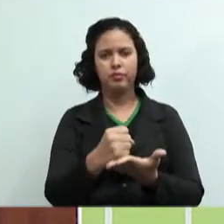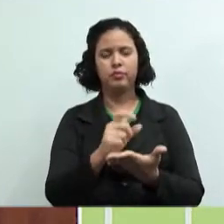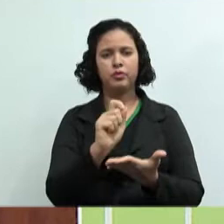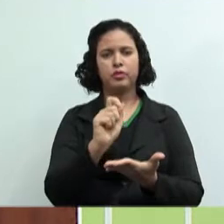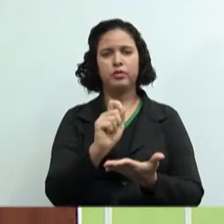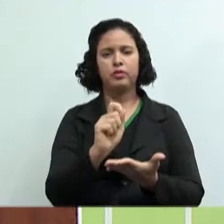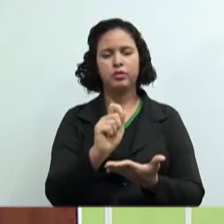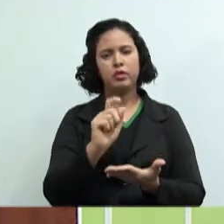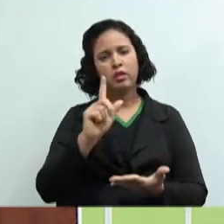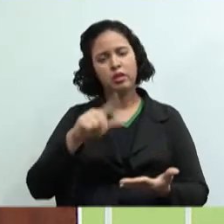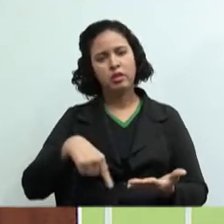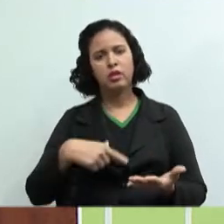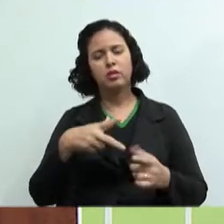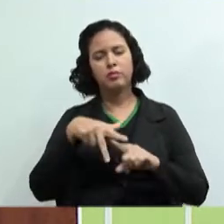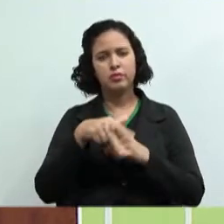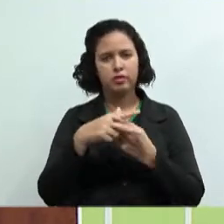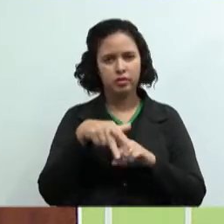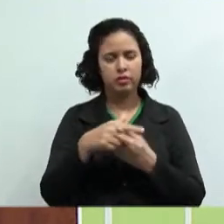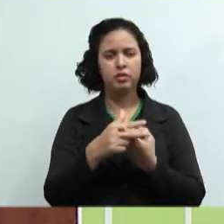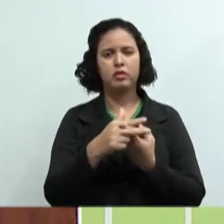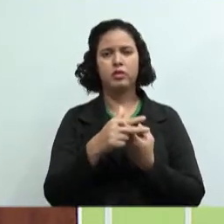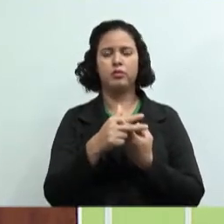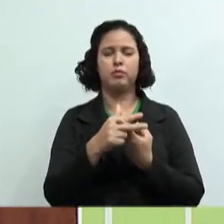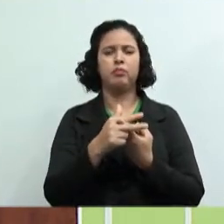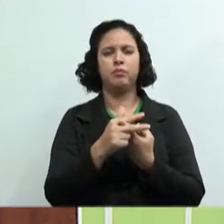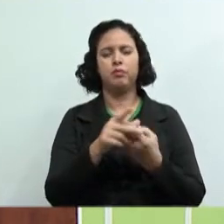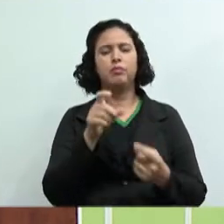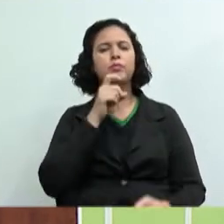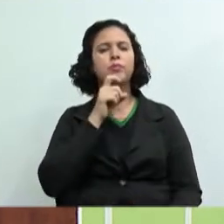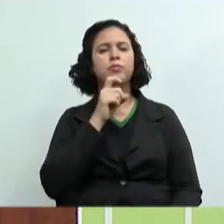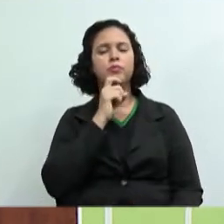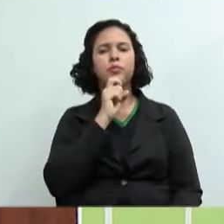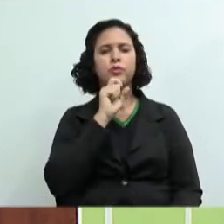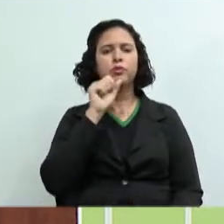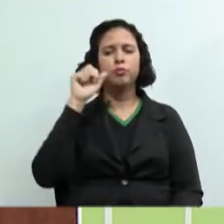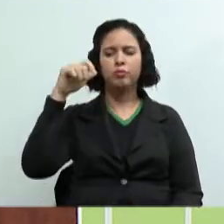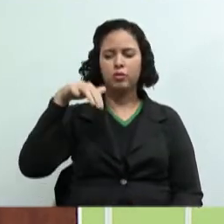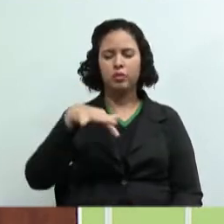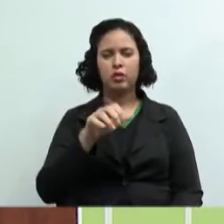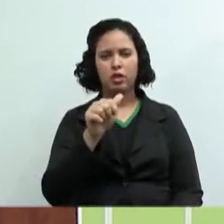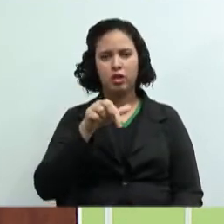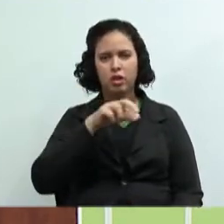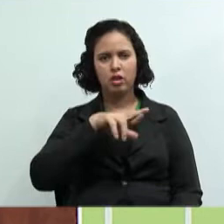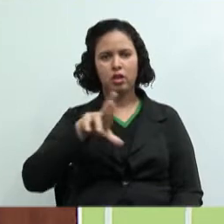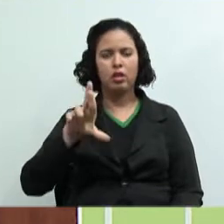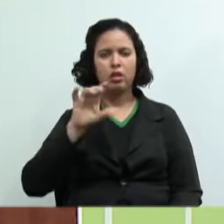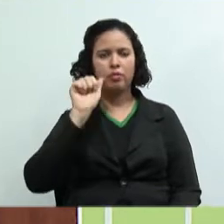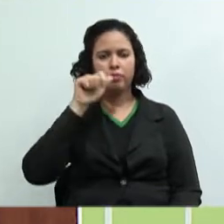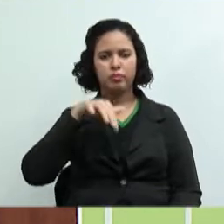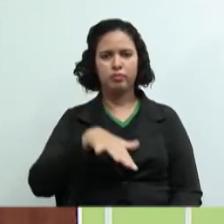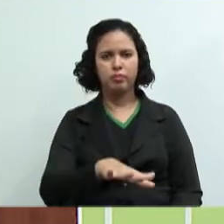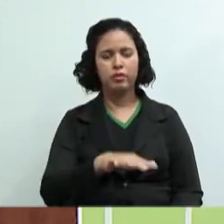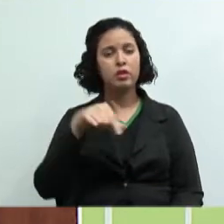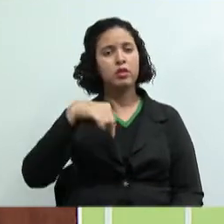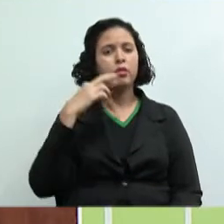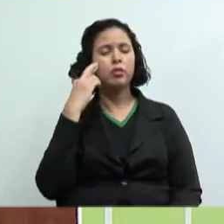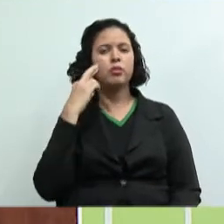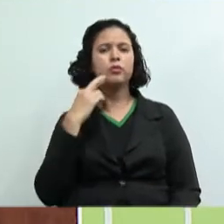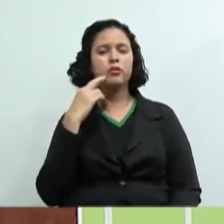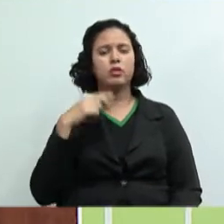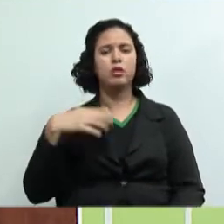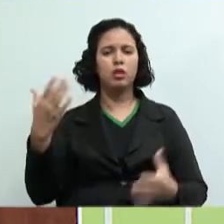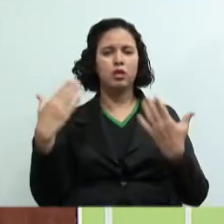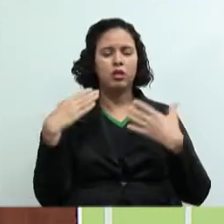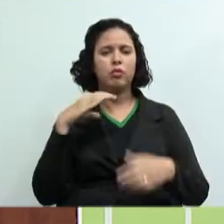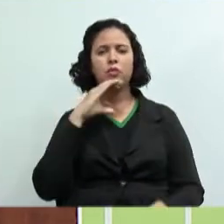É a questão de manutenção de ar-condicionado. Então tem o serviço de manutenção de ar-condicionado, né? Porque a Rondônia aqui é muito quente. O que é que